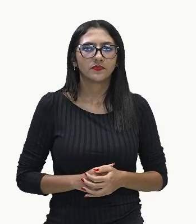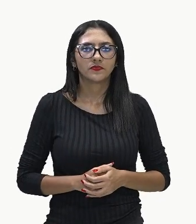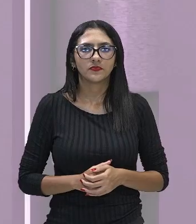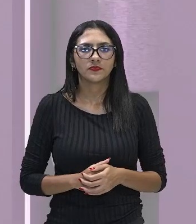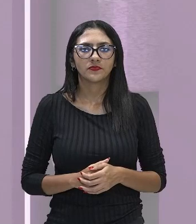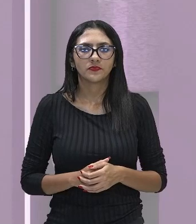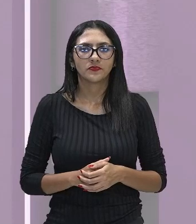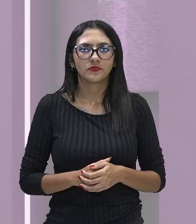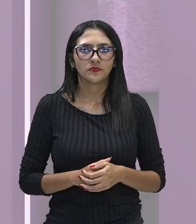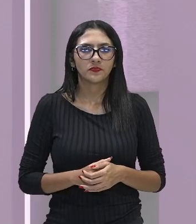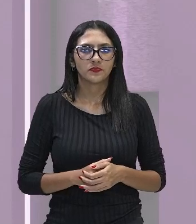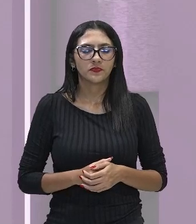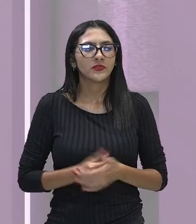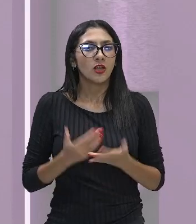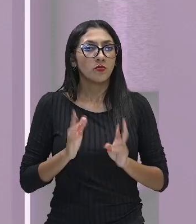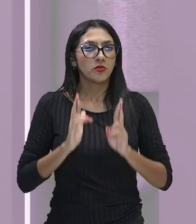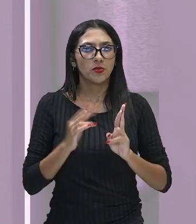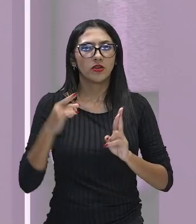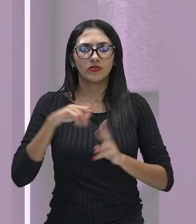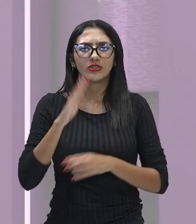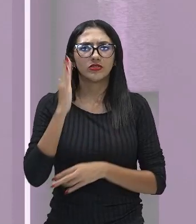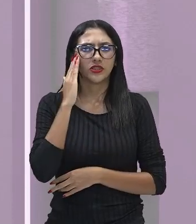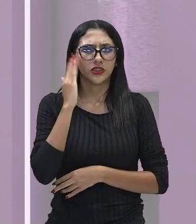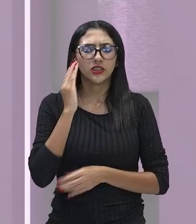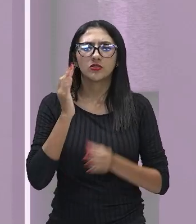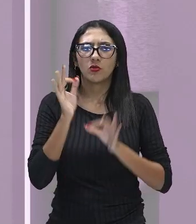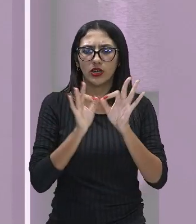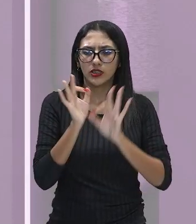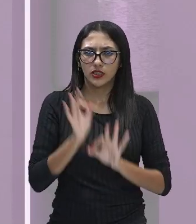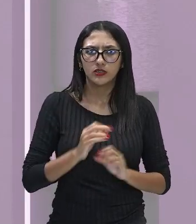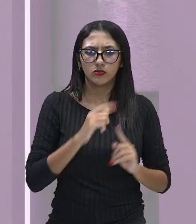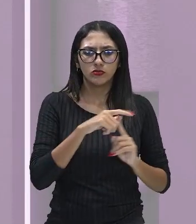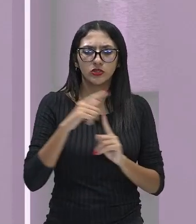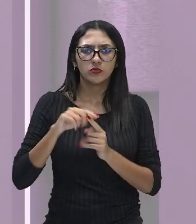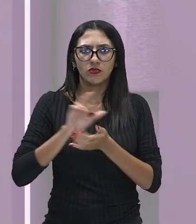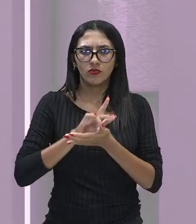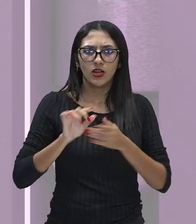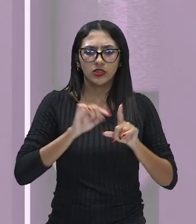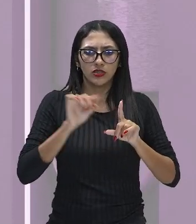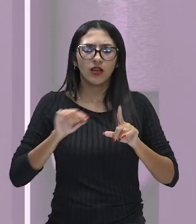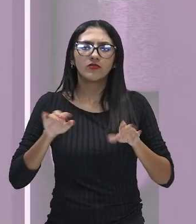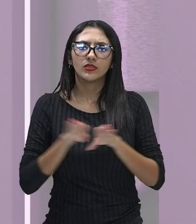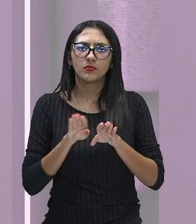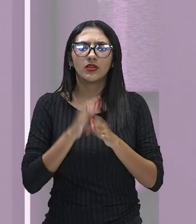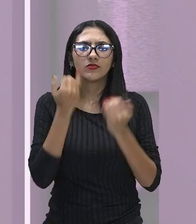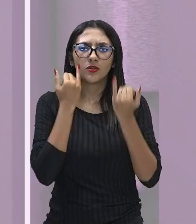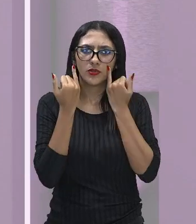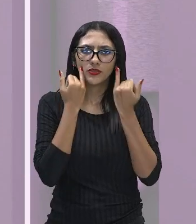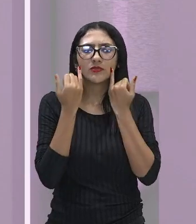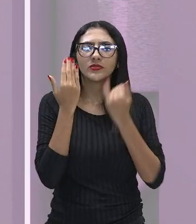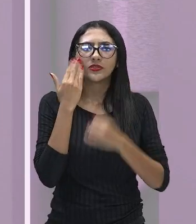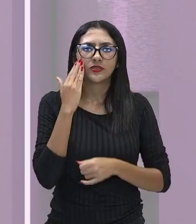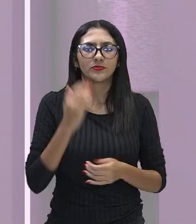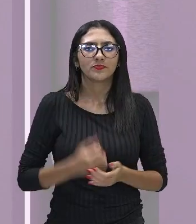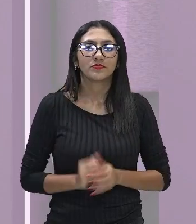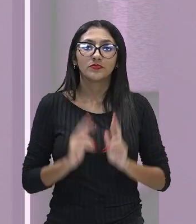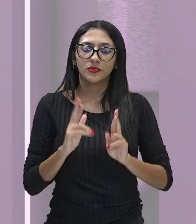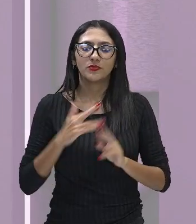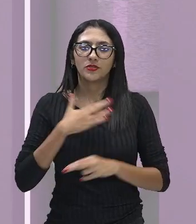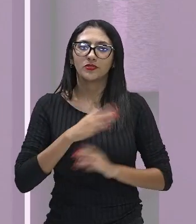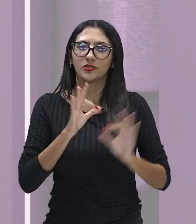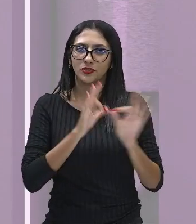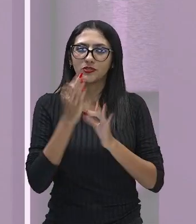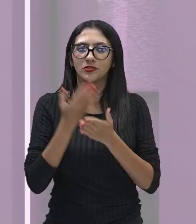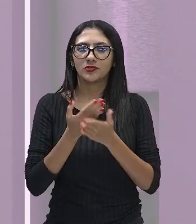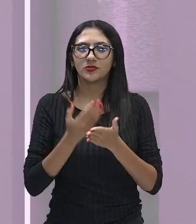espero que vocês tenham entendido como se utiliza gráfico, né? E também fazer ali a interpretação de gráficos, ok? Espero que tenham gostado e